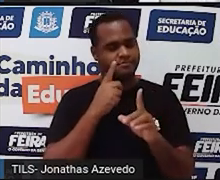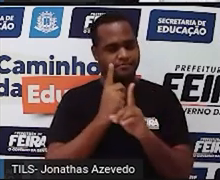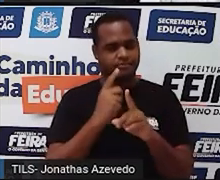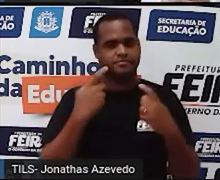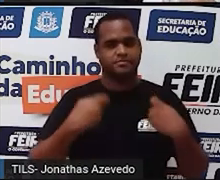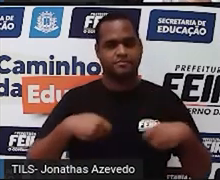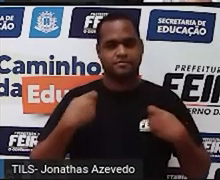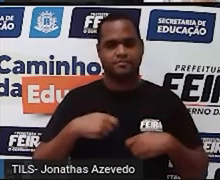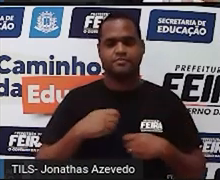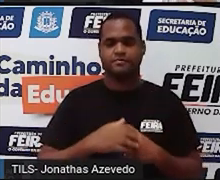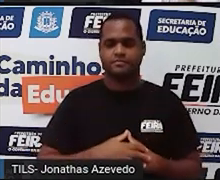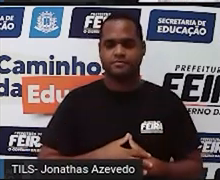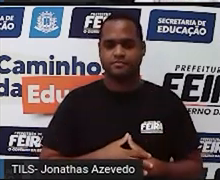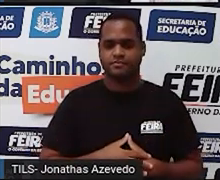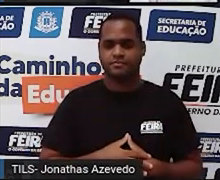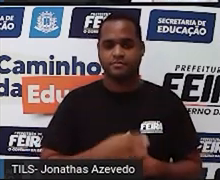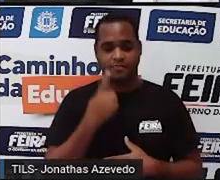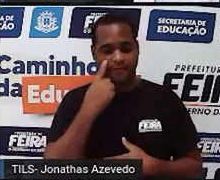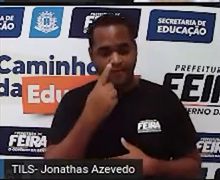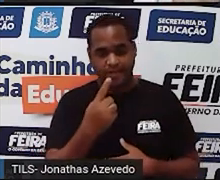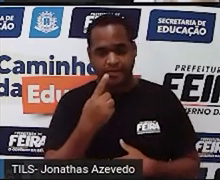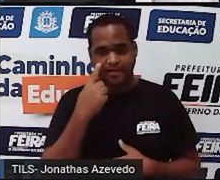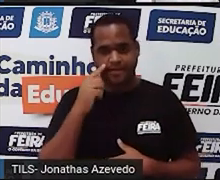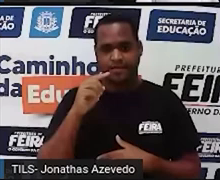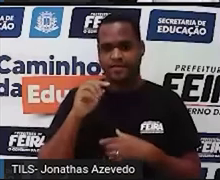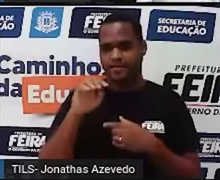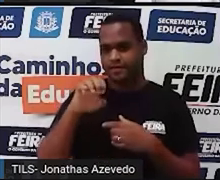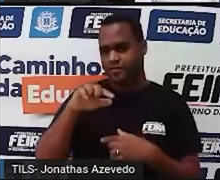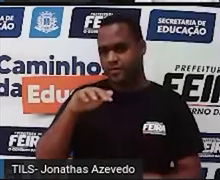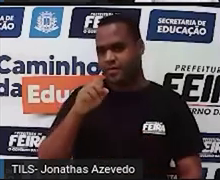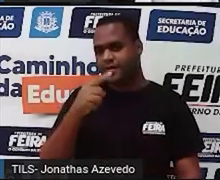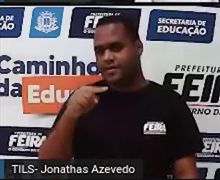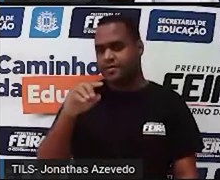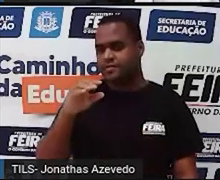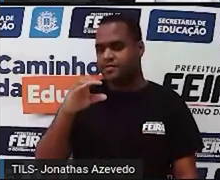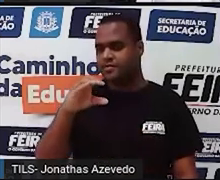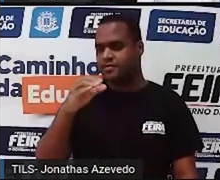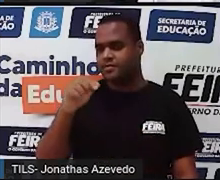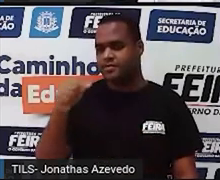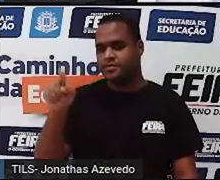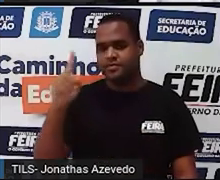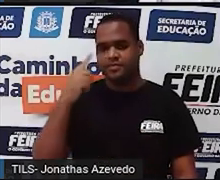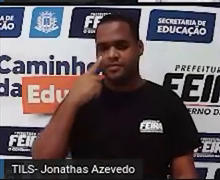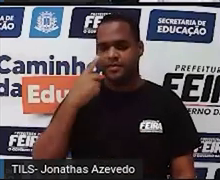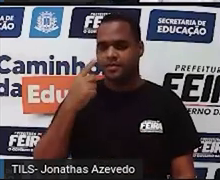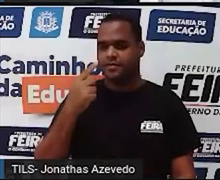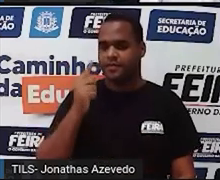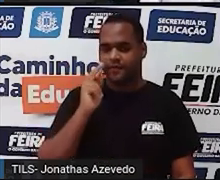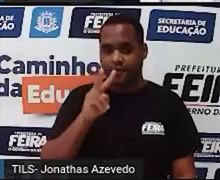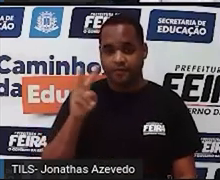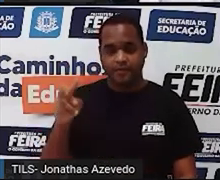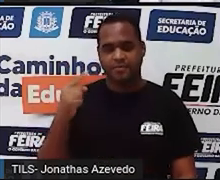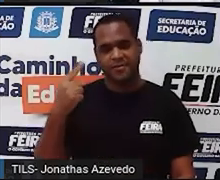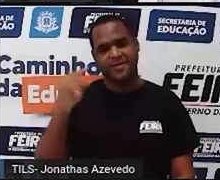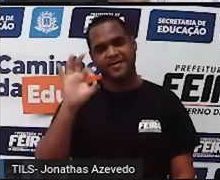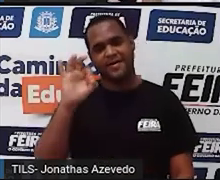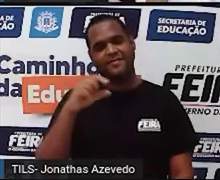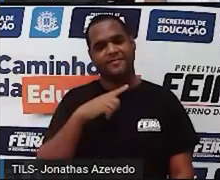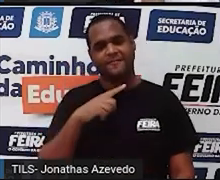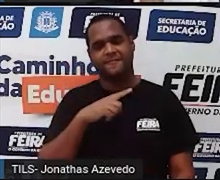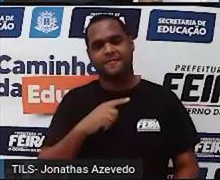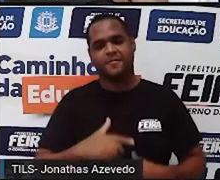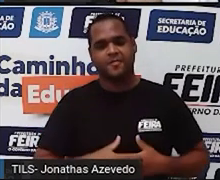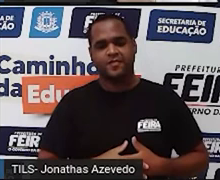chegar, que é ver uma equação. Vimos, ali está uma equação do primeiro grau. Tá bom?